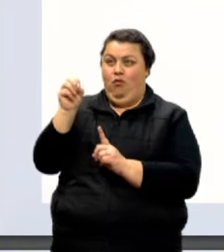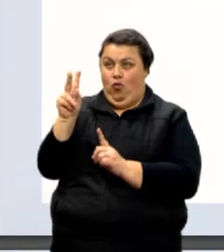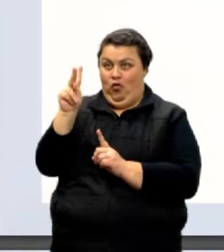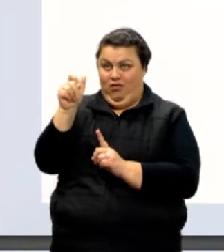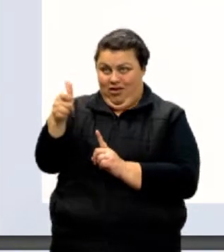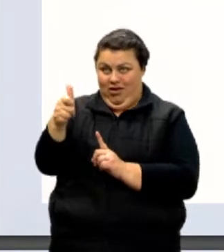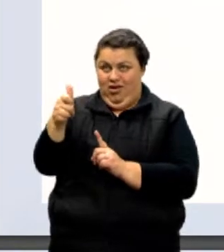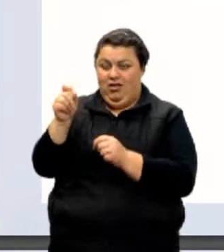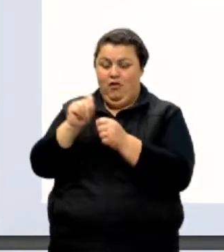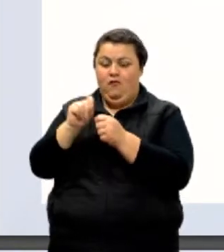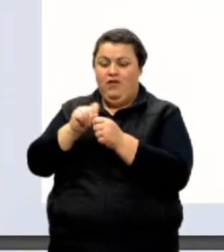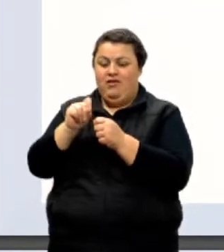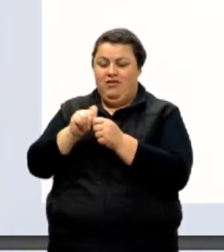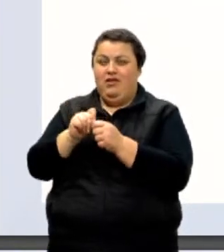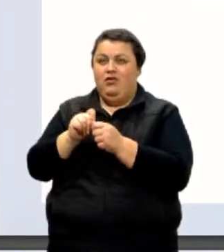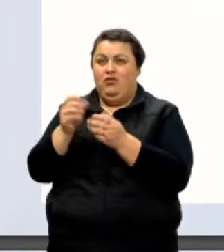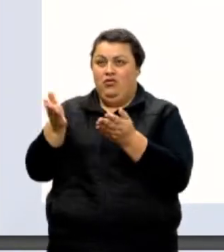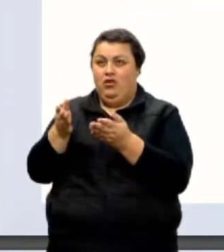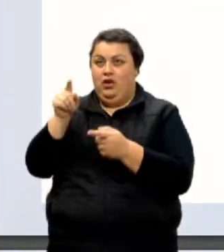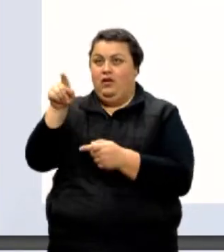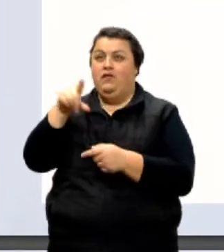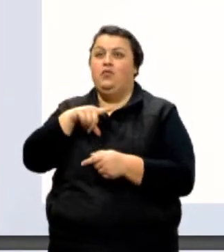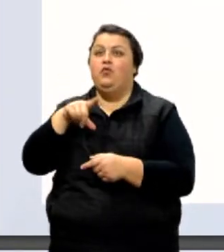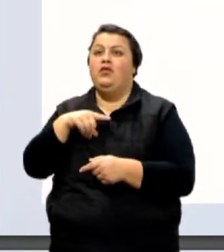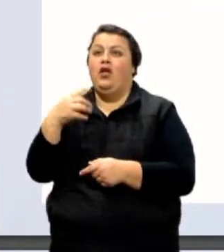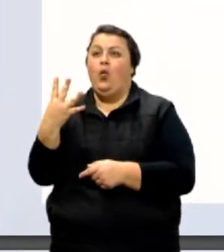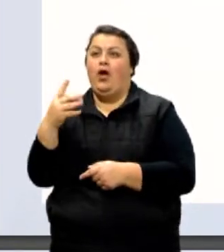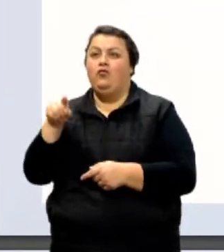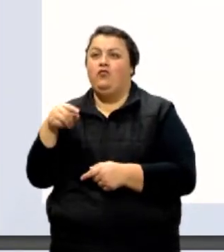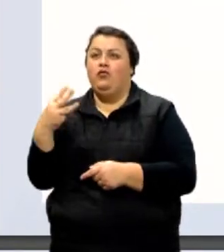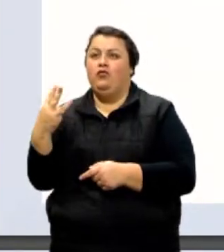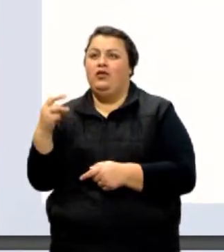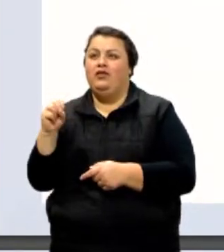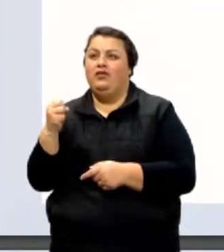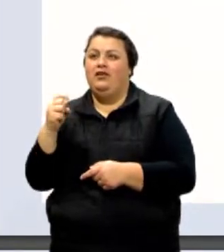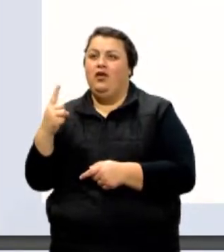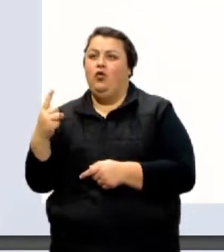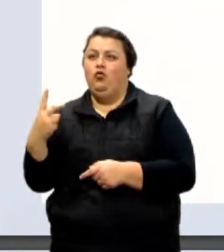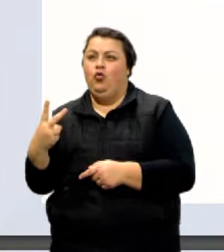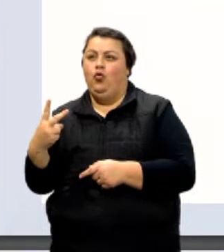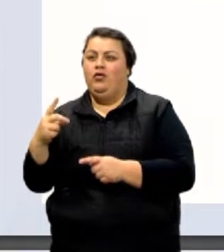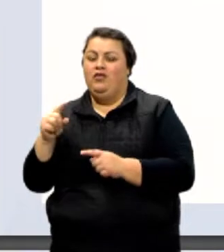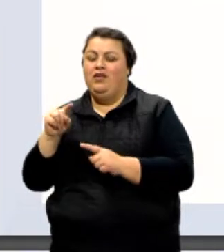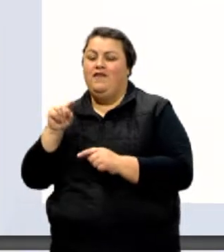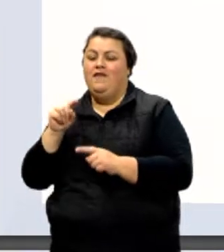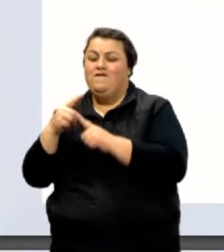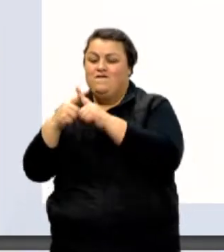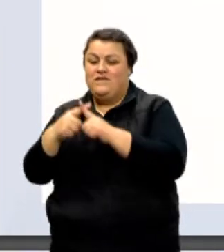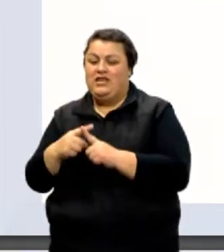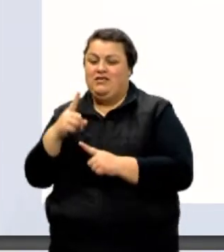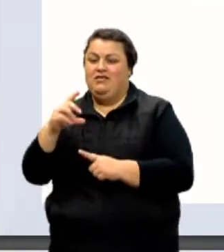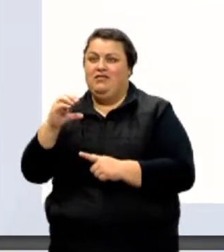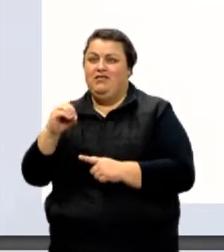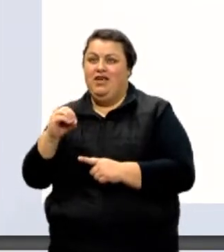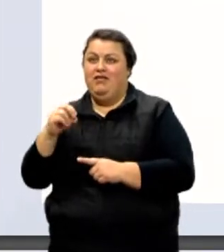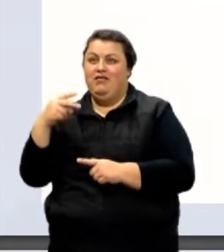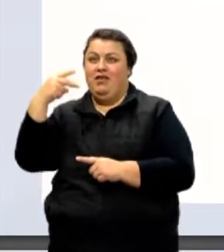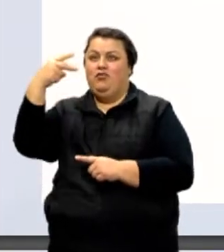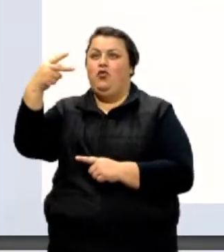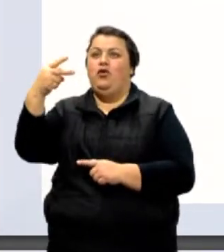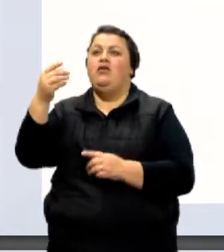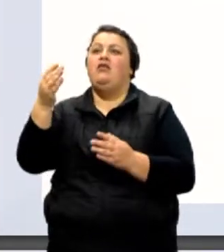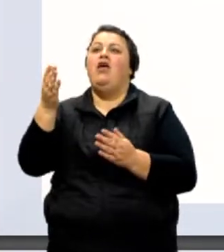Fazendo esse cálculo aí, nós vamos ter 4,3812 vezes 10 na 2. E agora está na forma de notação